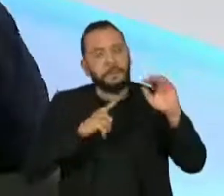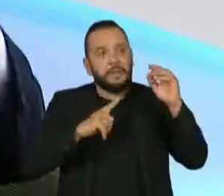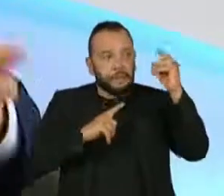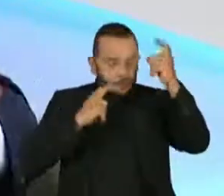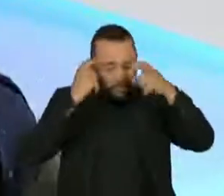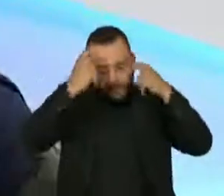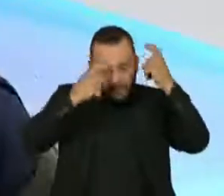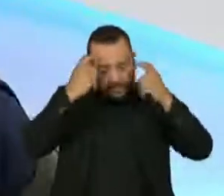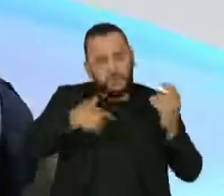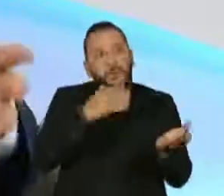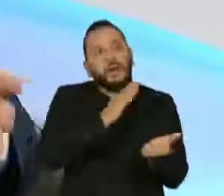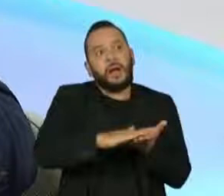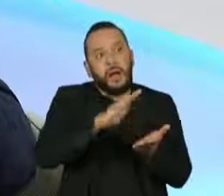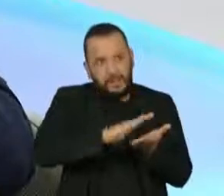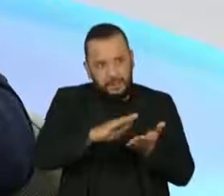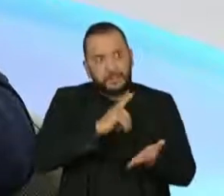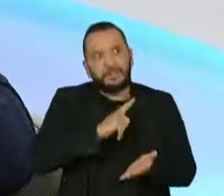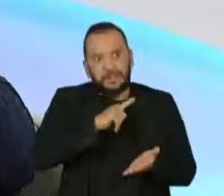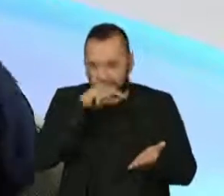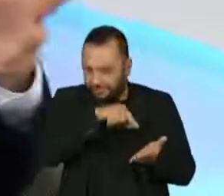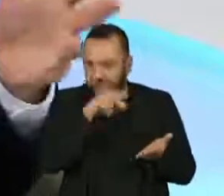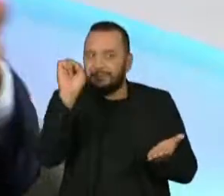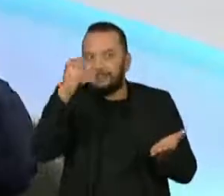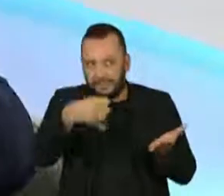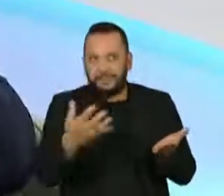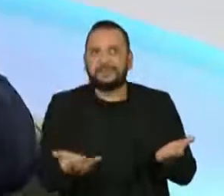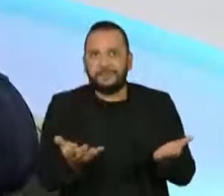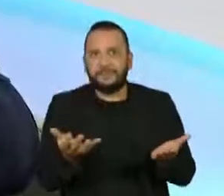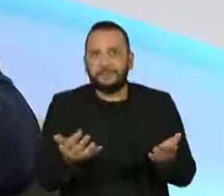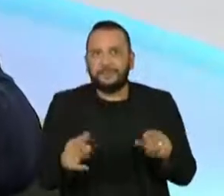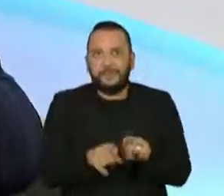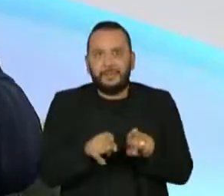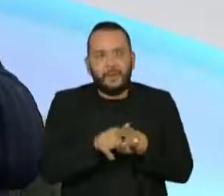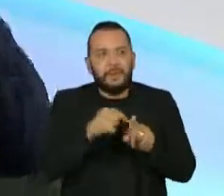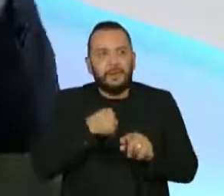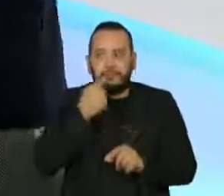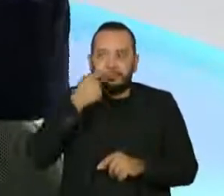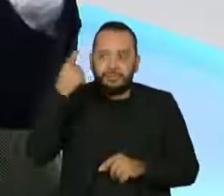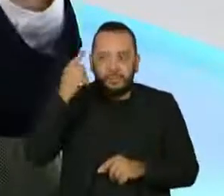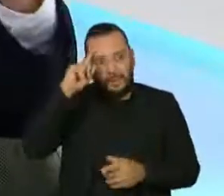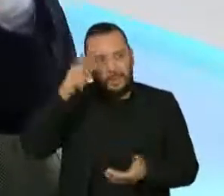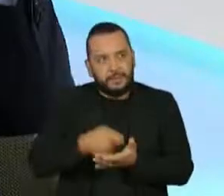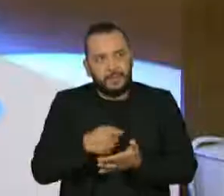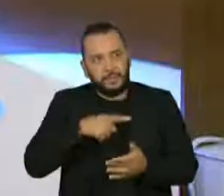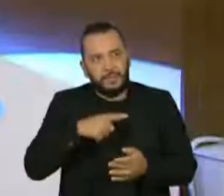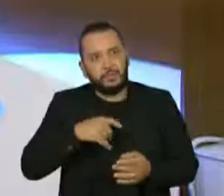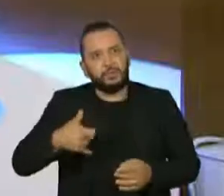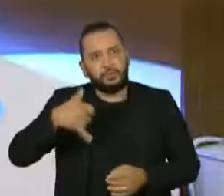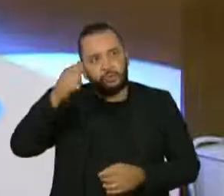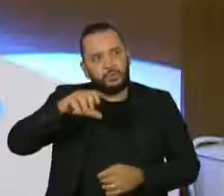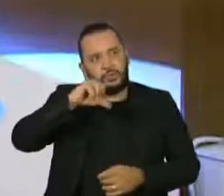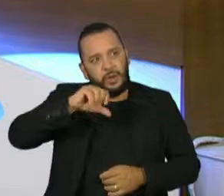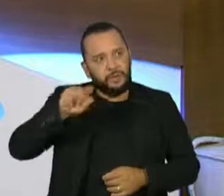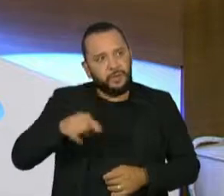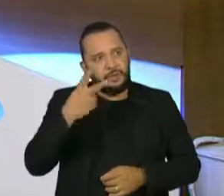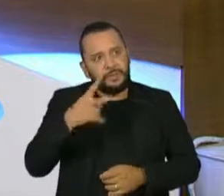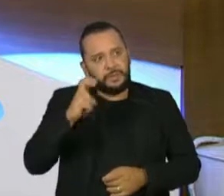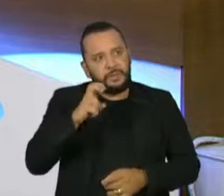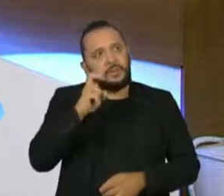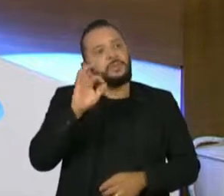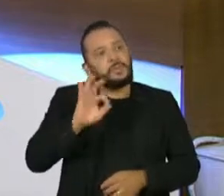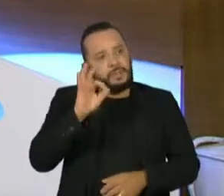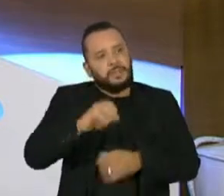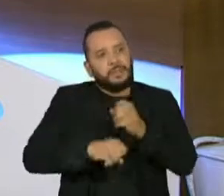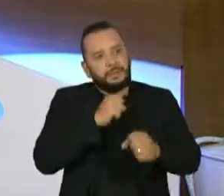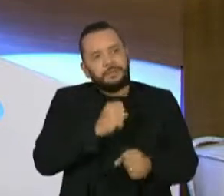públicas, do desequilíbrio está muito presente. Acho que até na última decisão, em que os juros aumentaram para 9,25% ao ano,